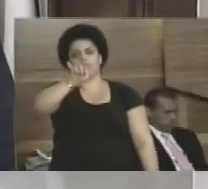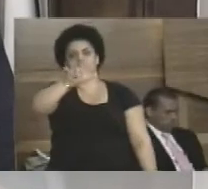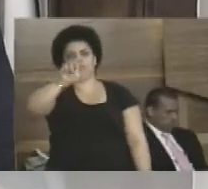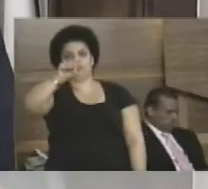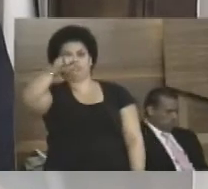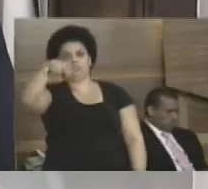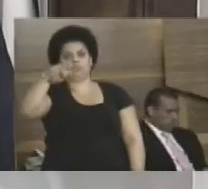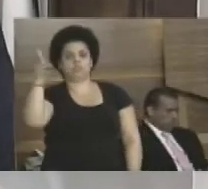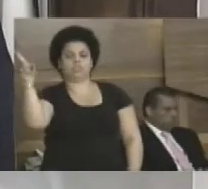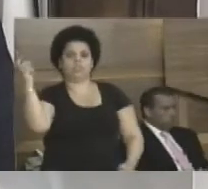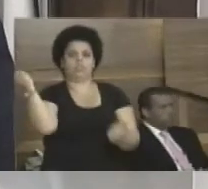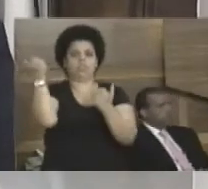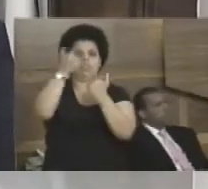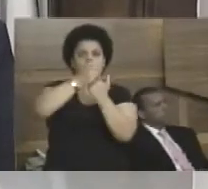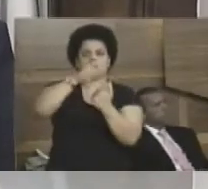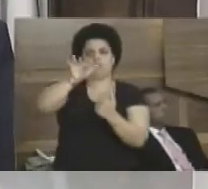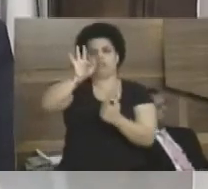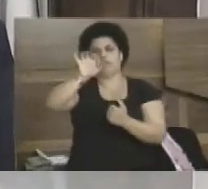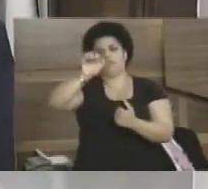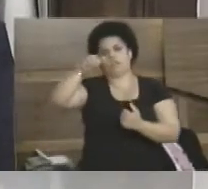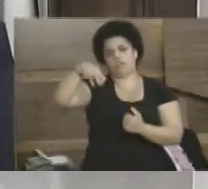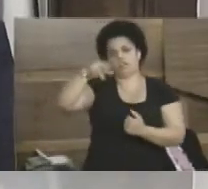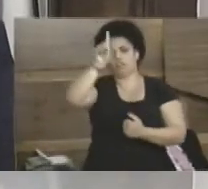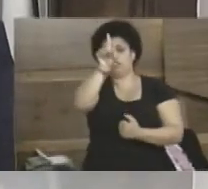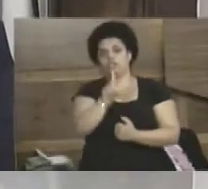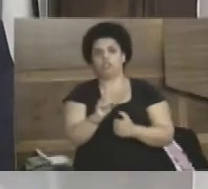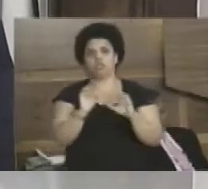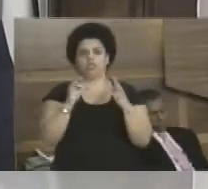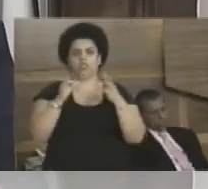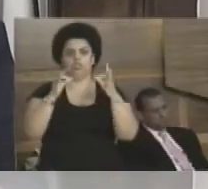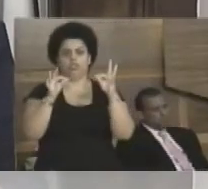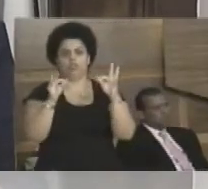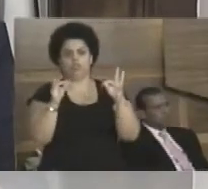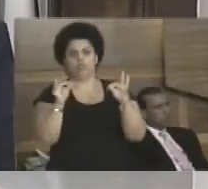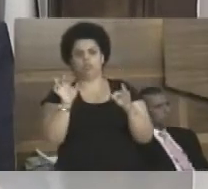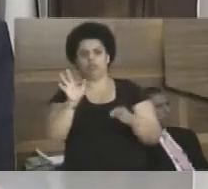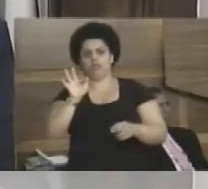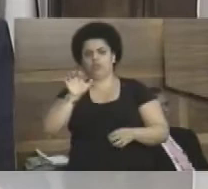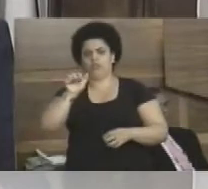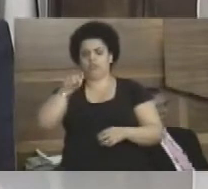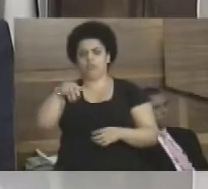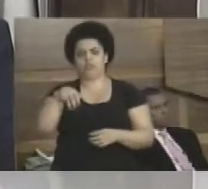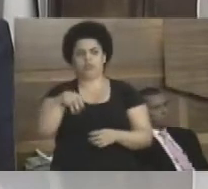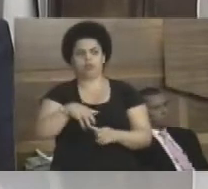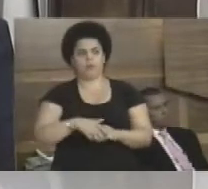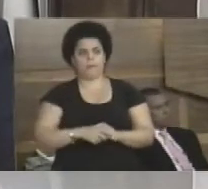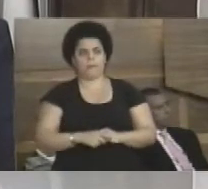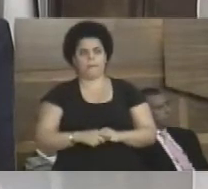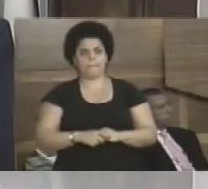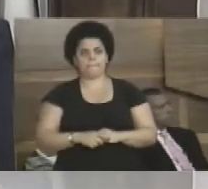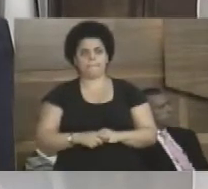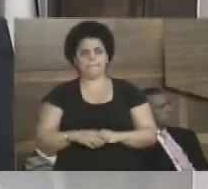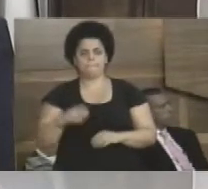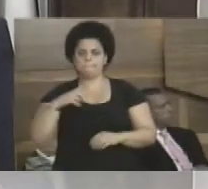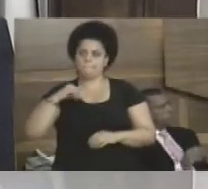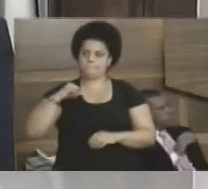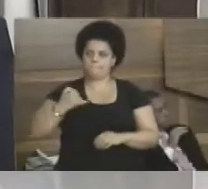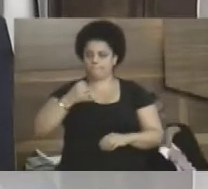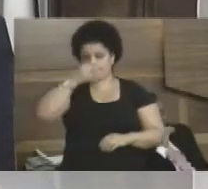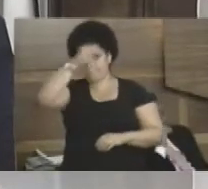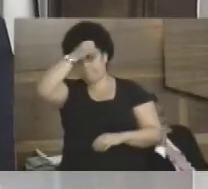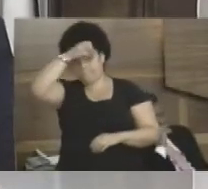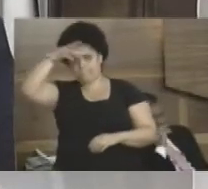ele assumiu a FEAM, o diretor técnico, o novo diretor técnico da FEAM, e na oportunidade o nosso